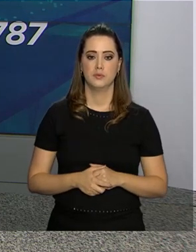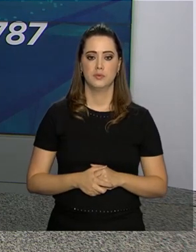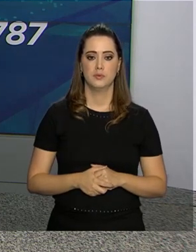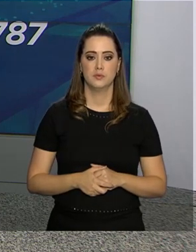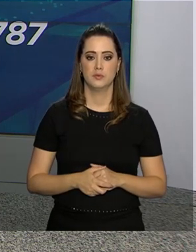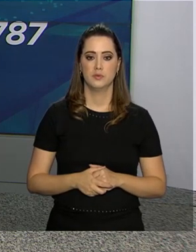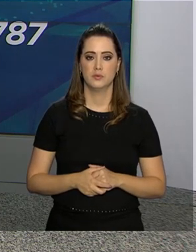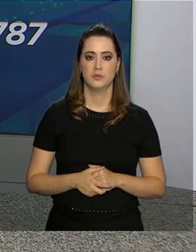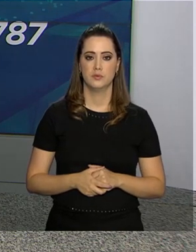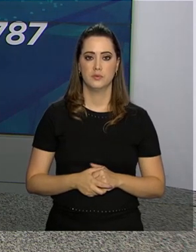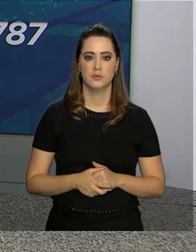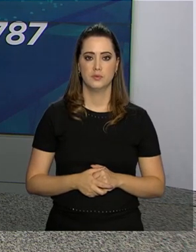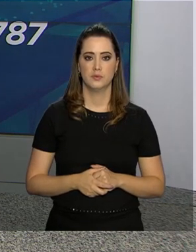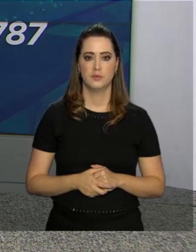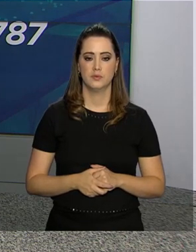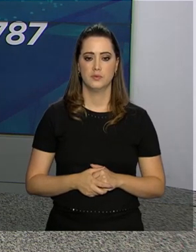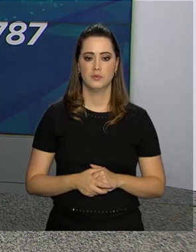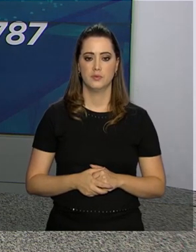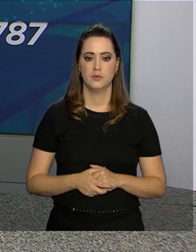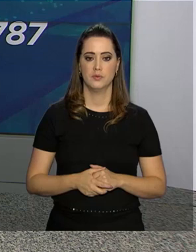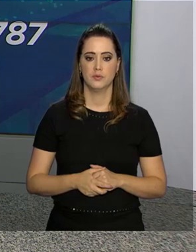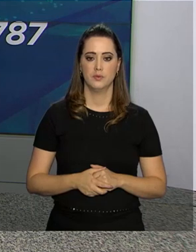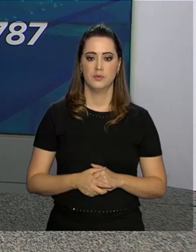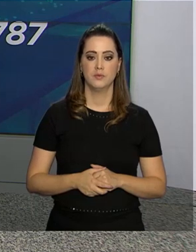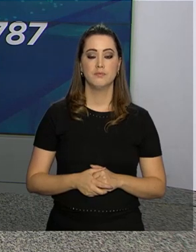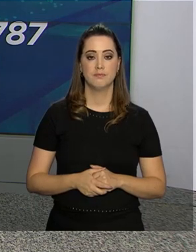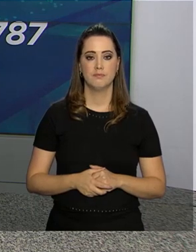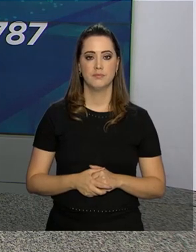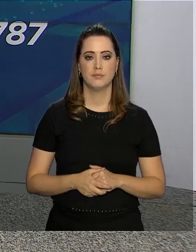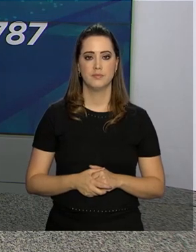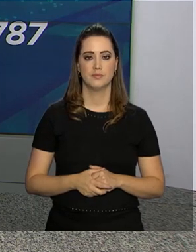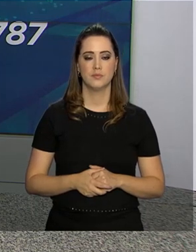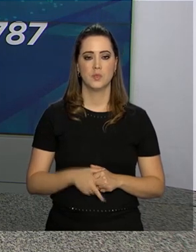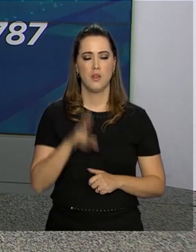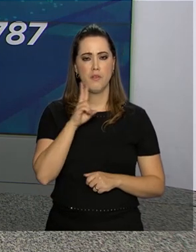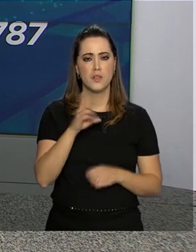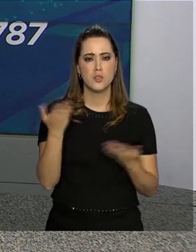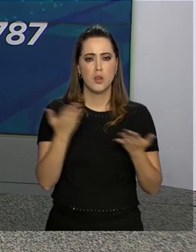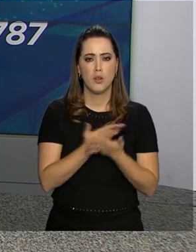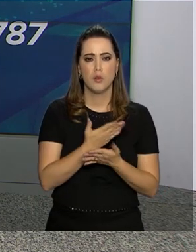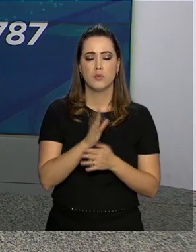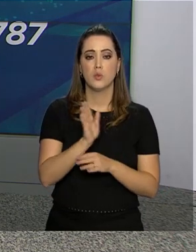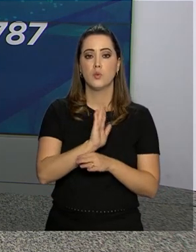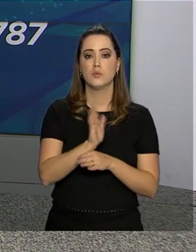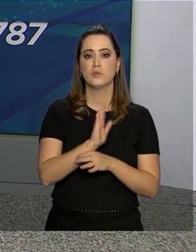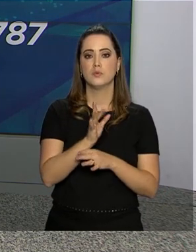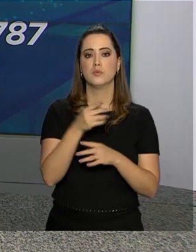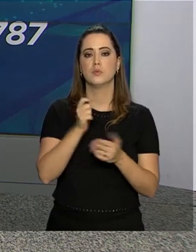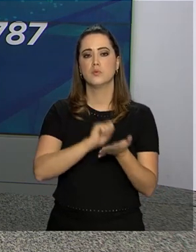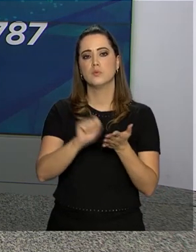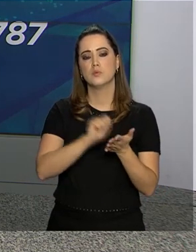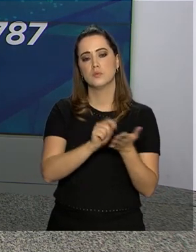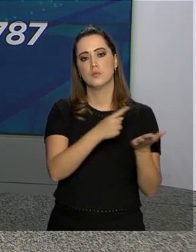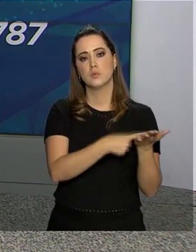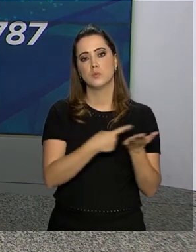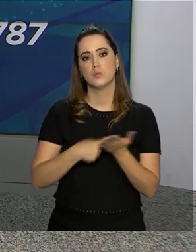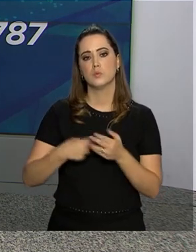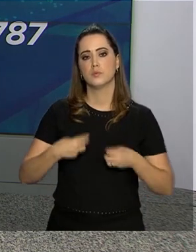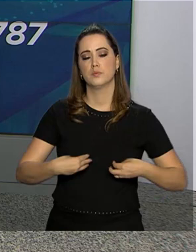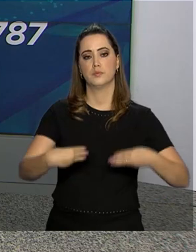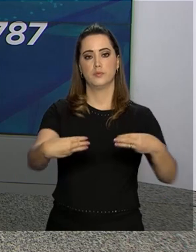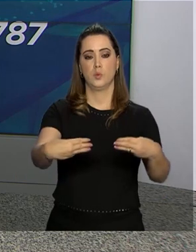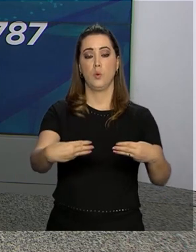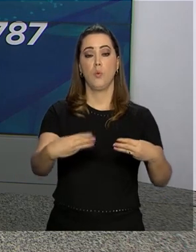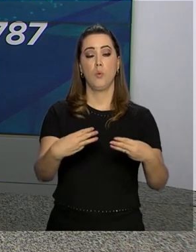998-67-87-87. Acompanhe agora o vídeo sobre o acordo assinado por